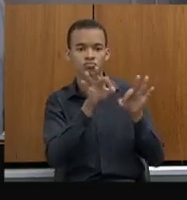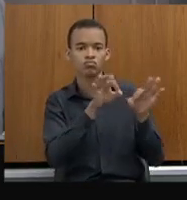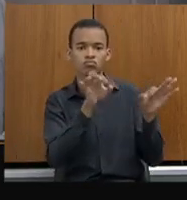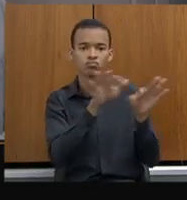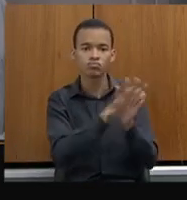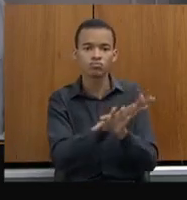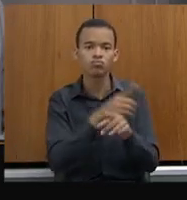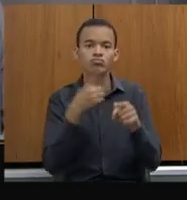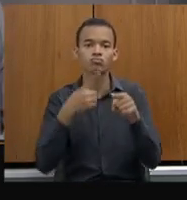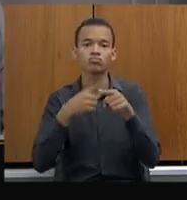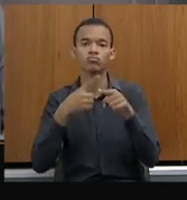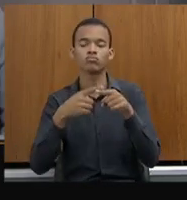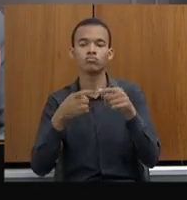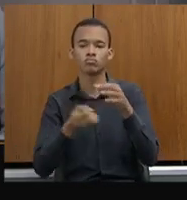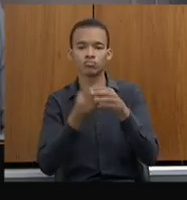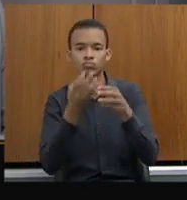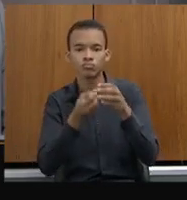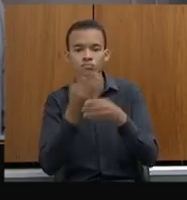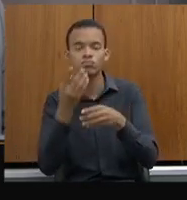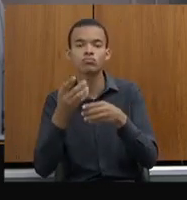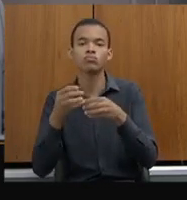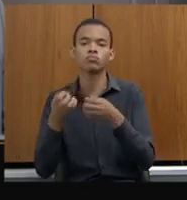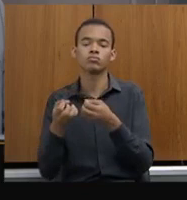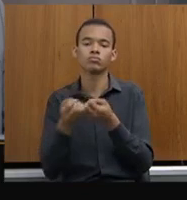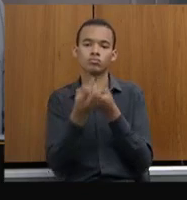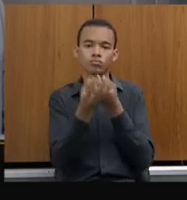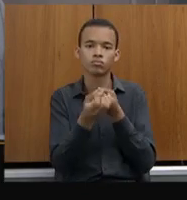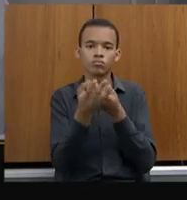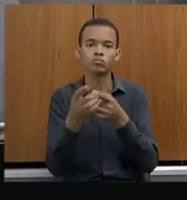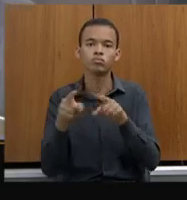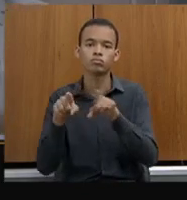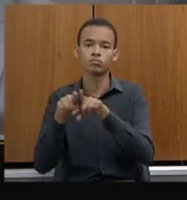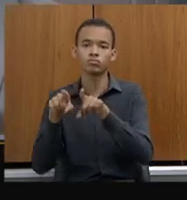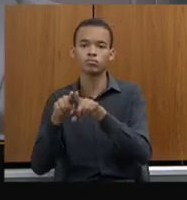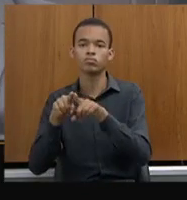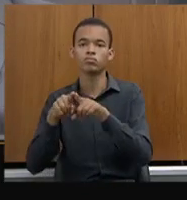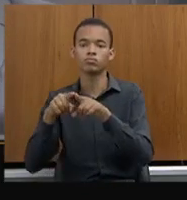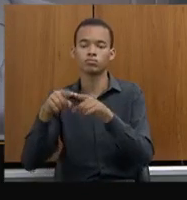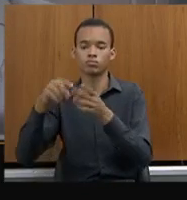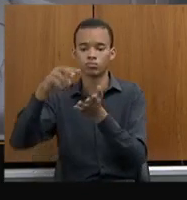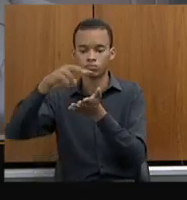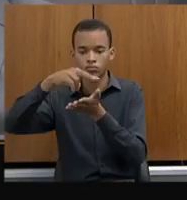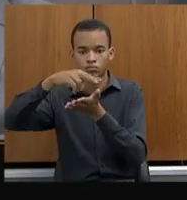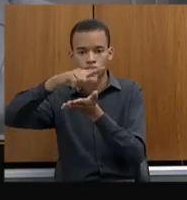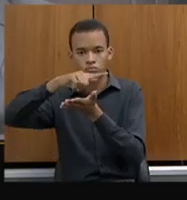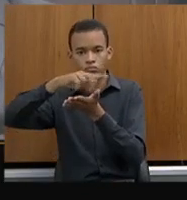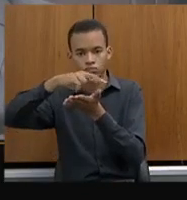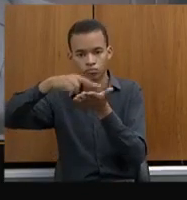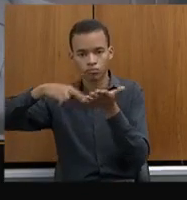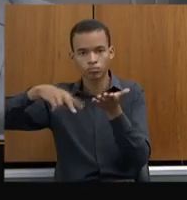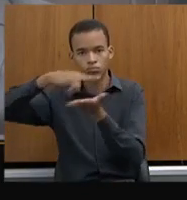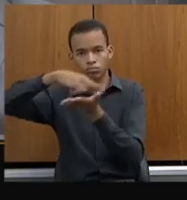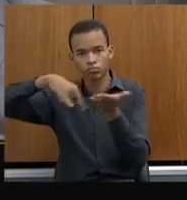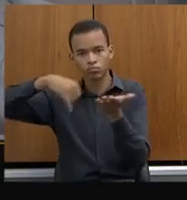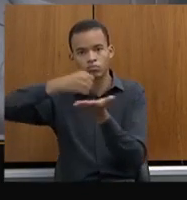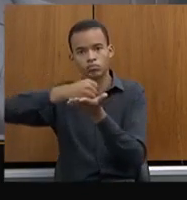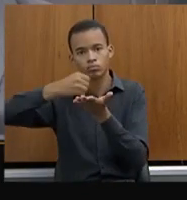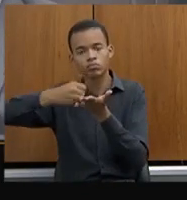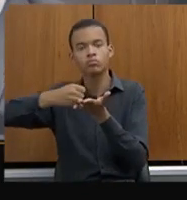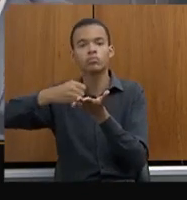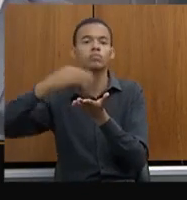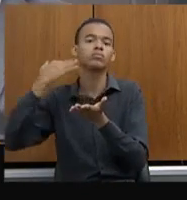o quadro de distribuição de pessoal está no painel de indicadores, laudos periciais e quantitativo de óbitos por